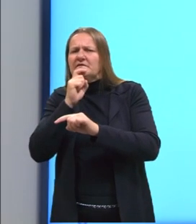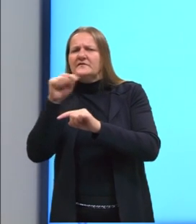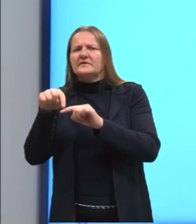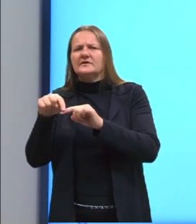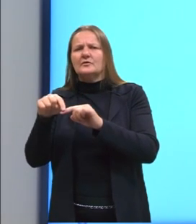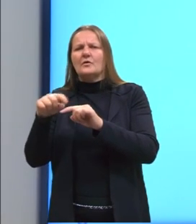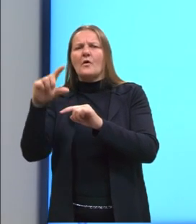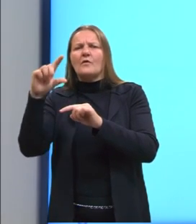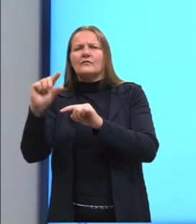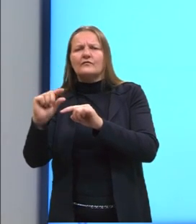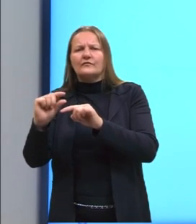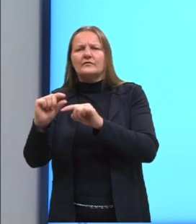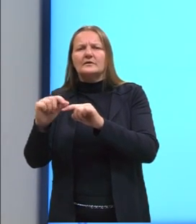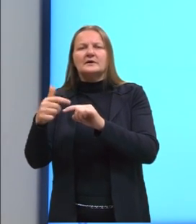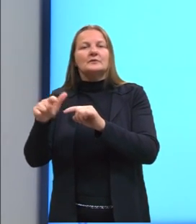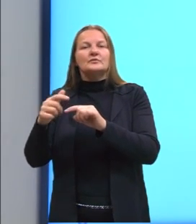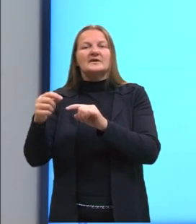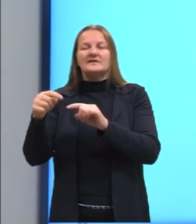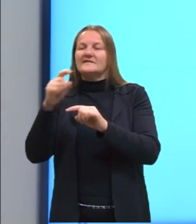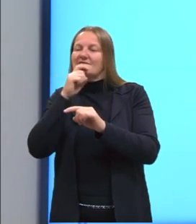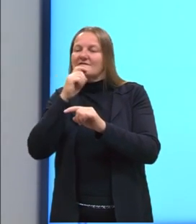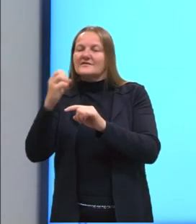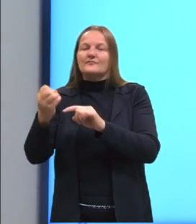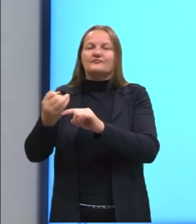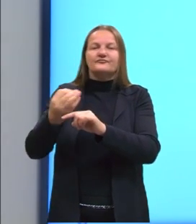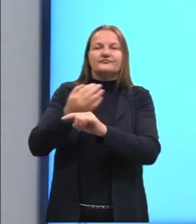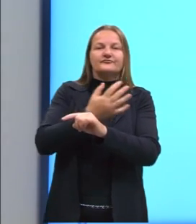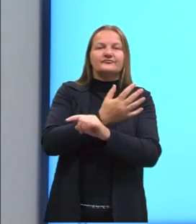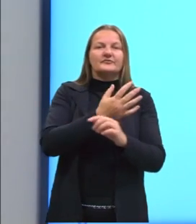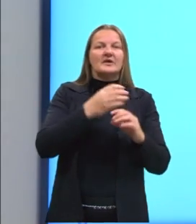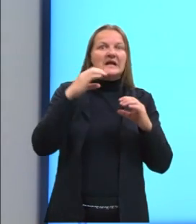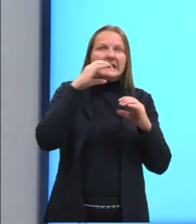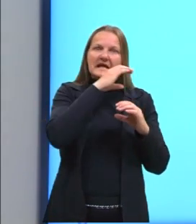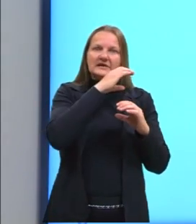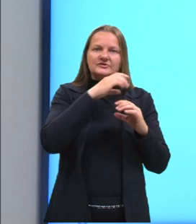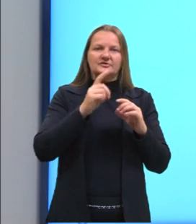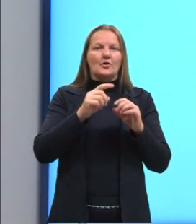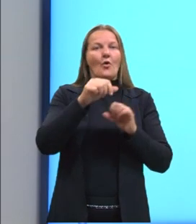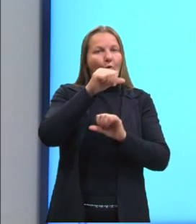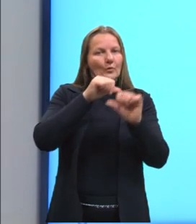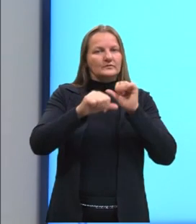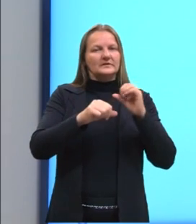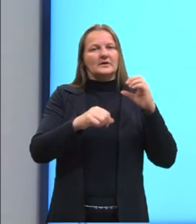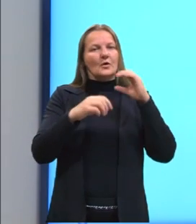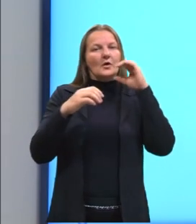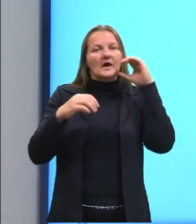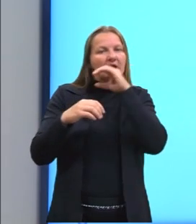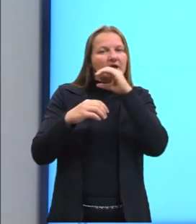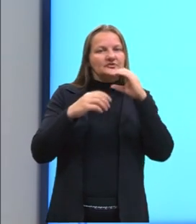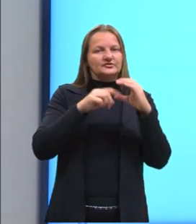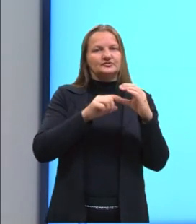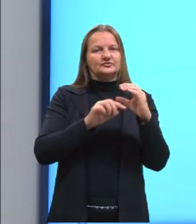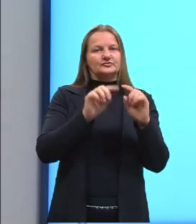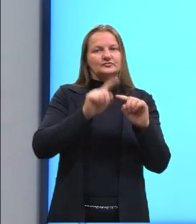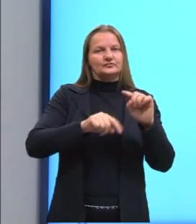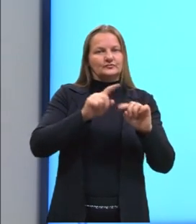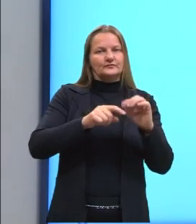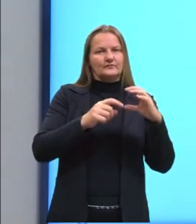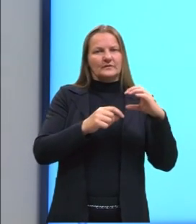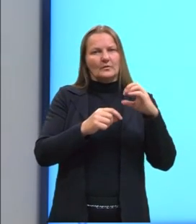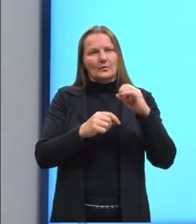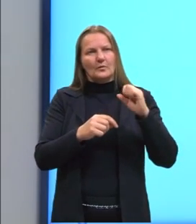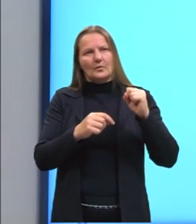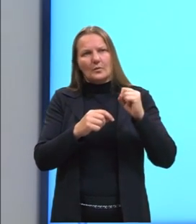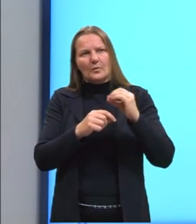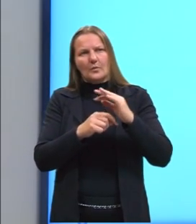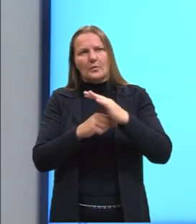temperatura mais baixa. Não pode passar, então, para um corpo de temperatura mais alta. Um corpo quente. Mas, é importante a gente lembrar essa